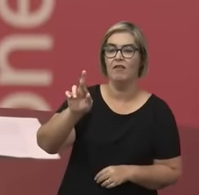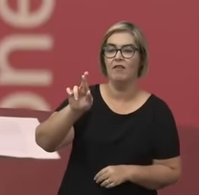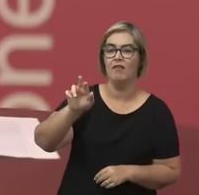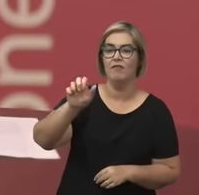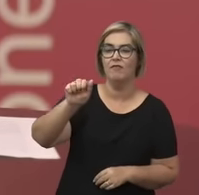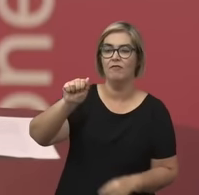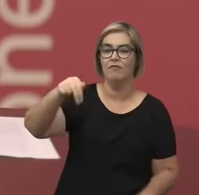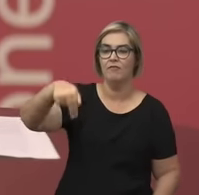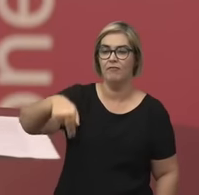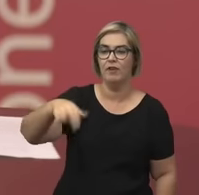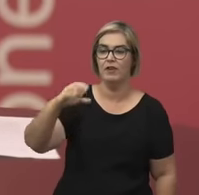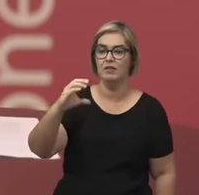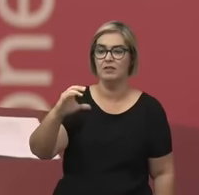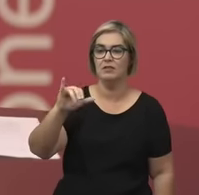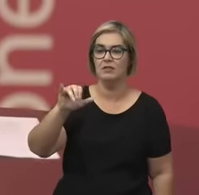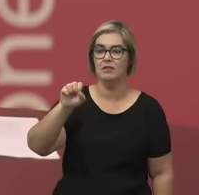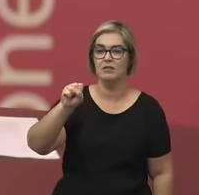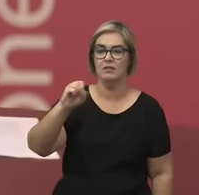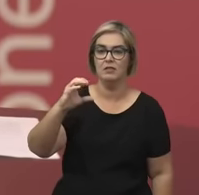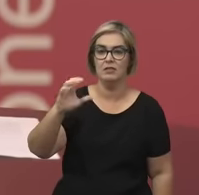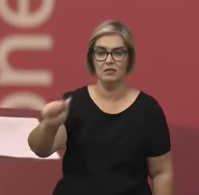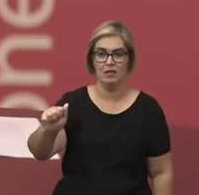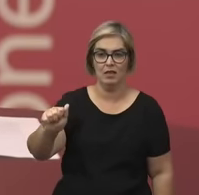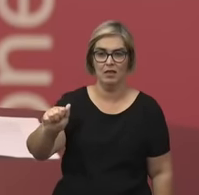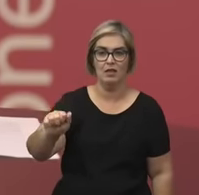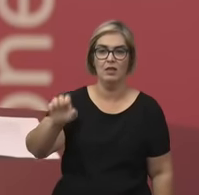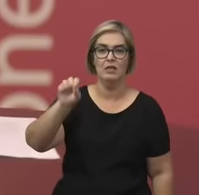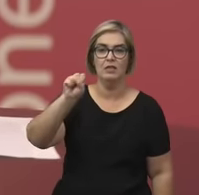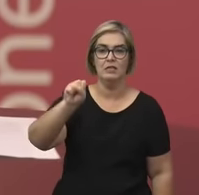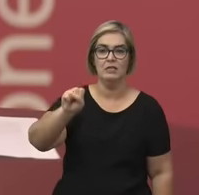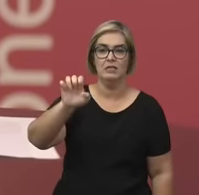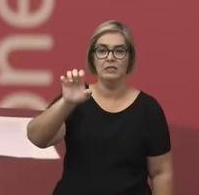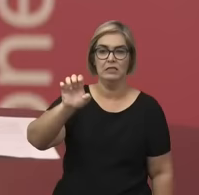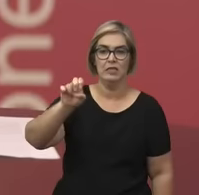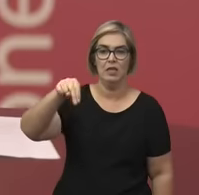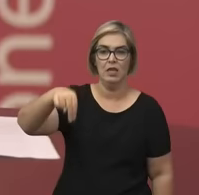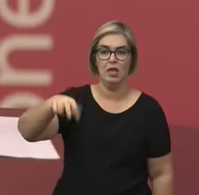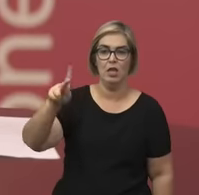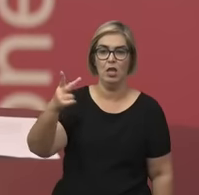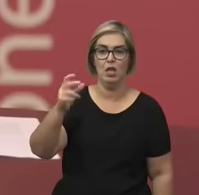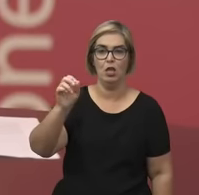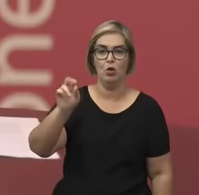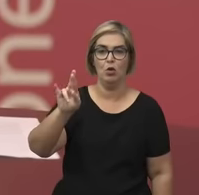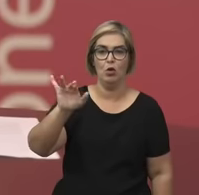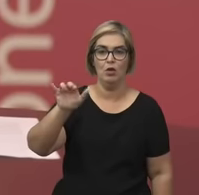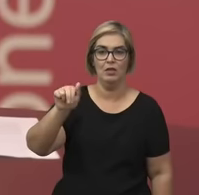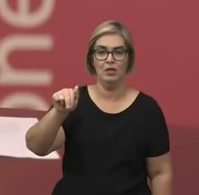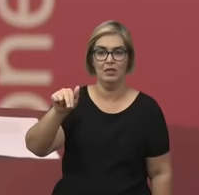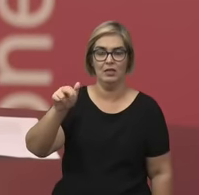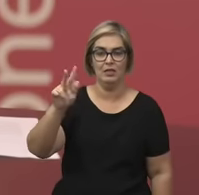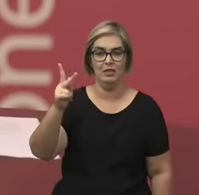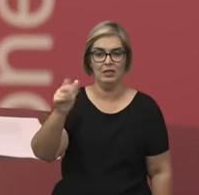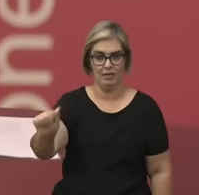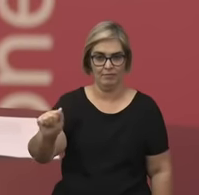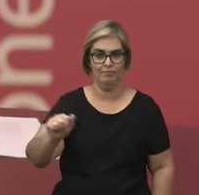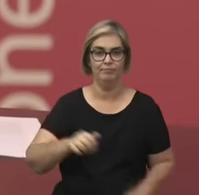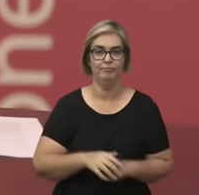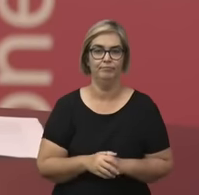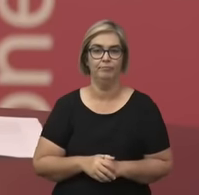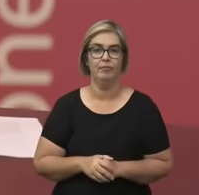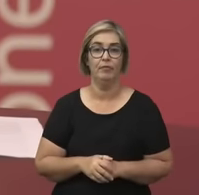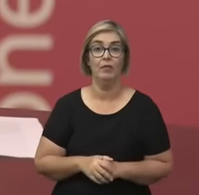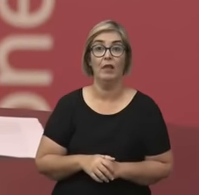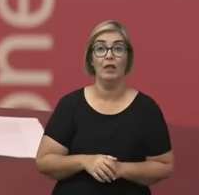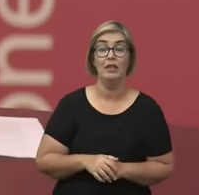que ela cria um jornal chamado O Sexo Feminino, no dia 7 de